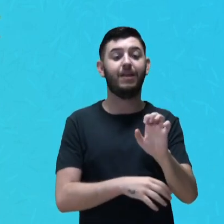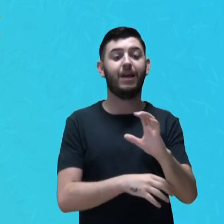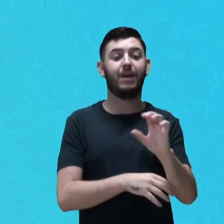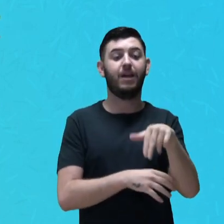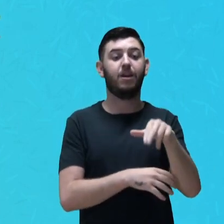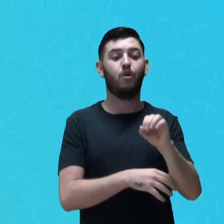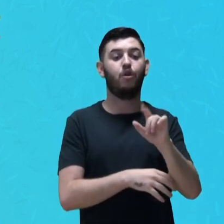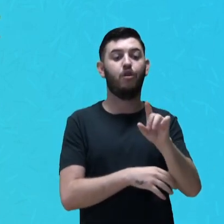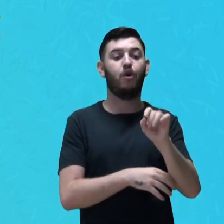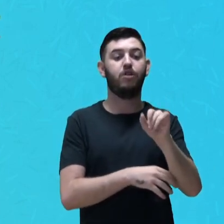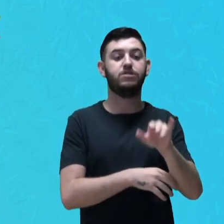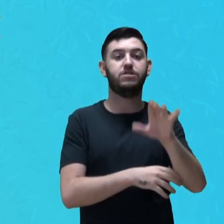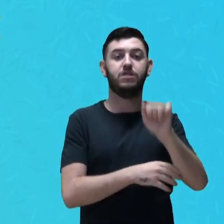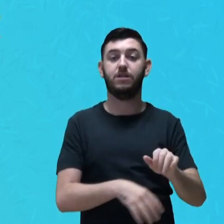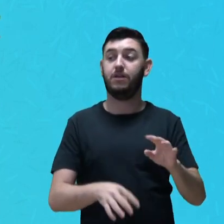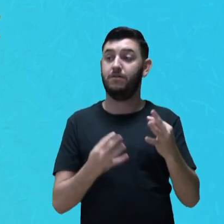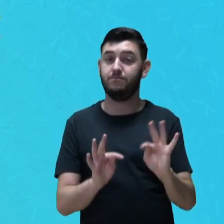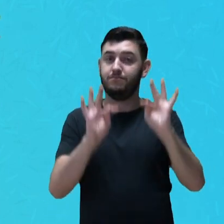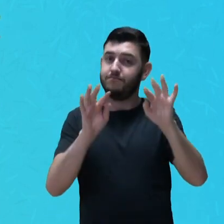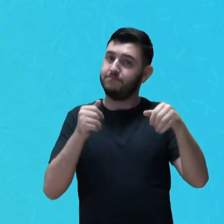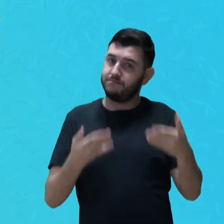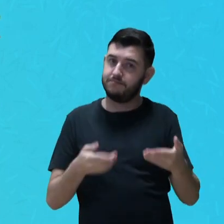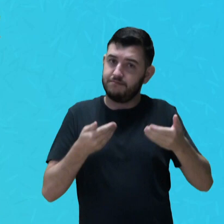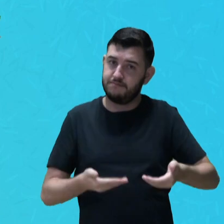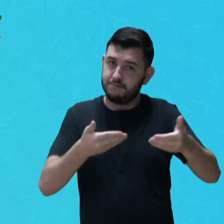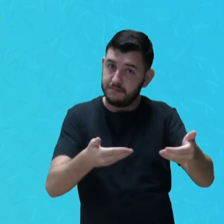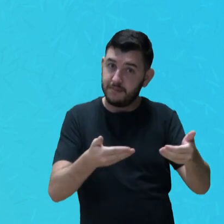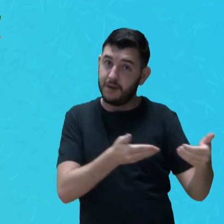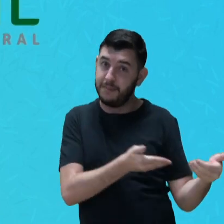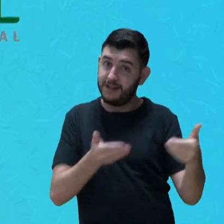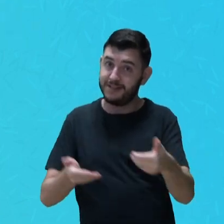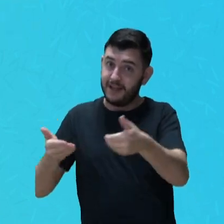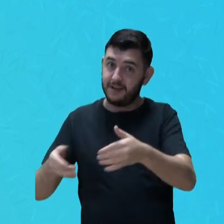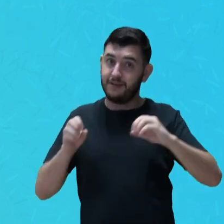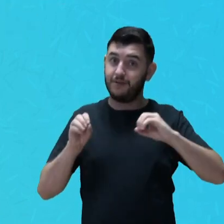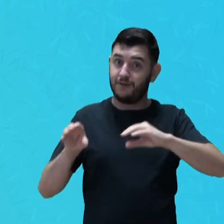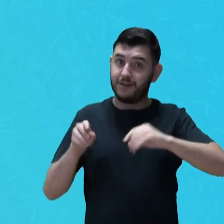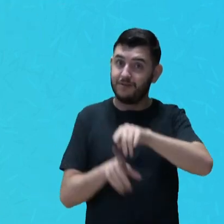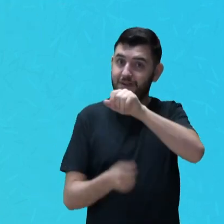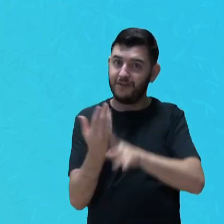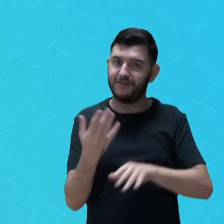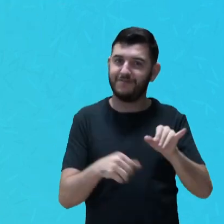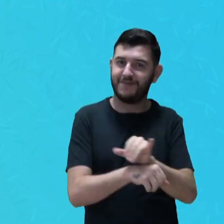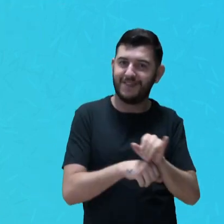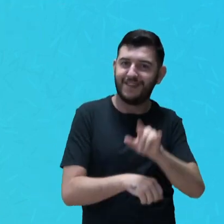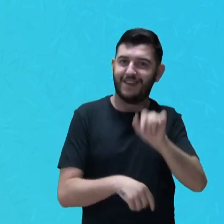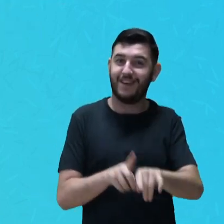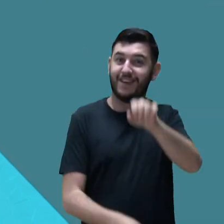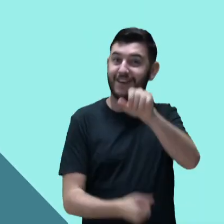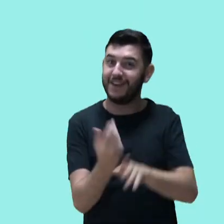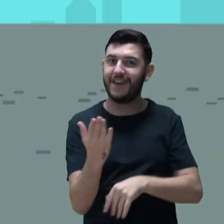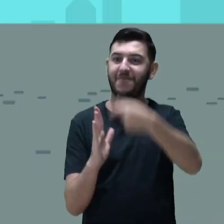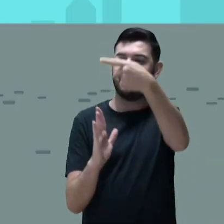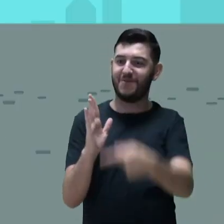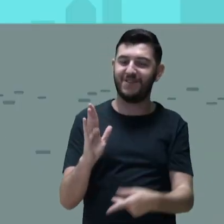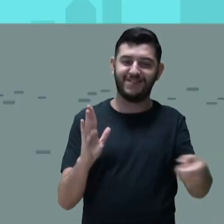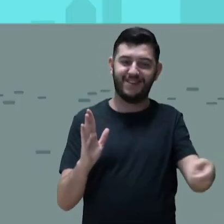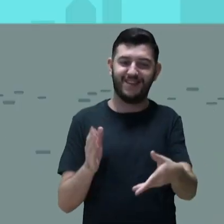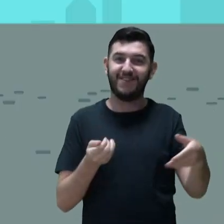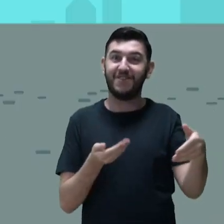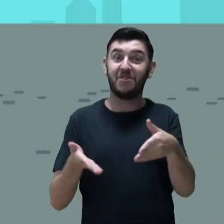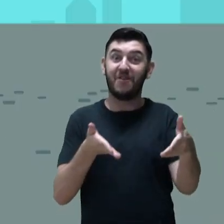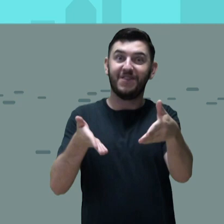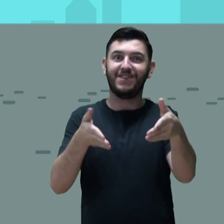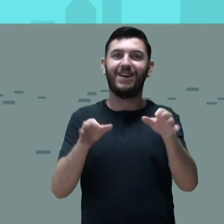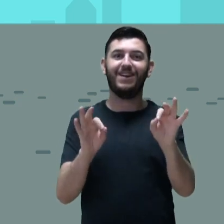Ministério da Educação estruturou uma agenda estratégica para implementar o programa Novos Caminhos. O